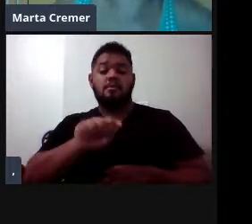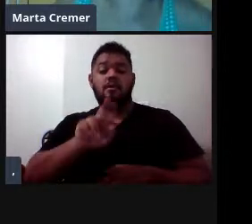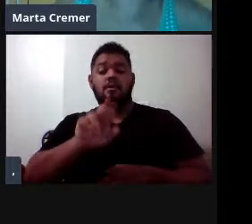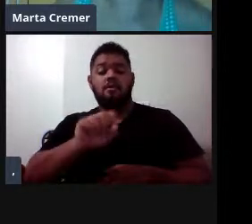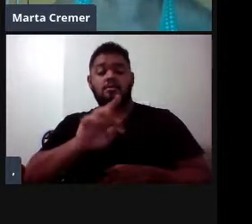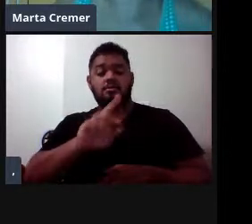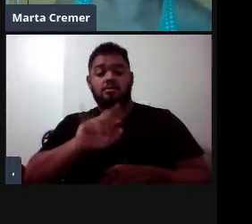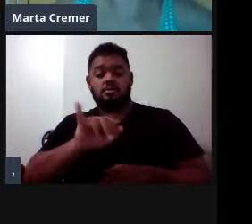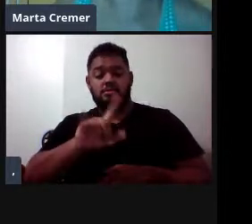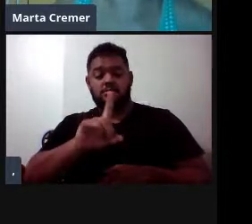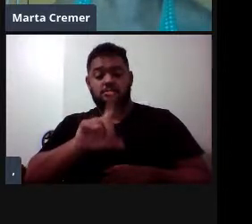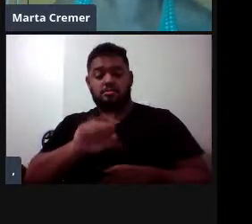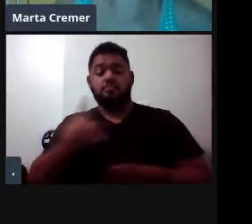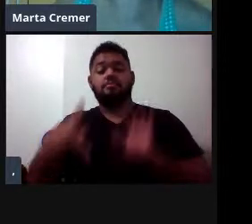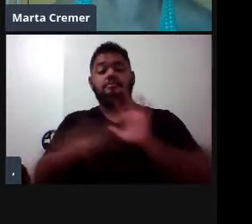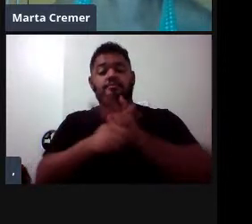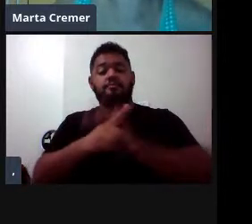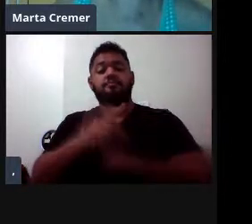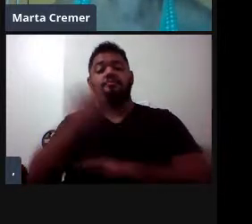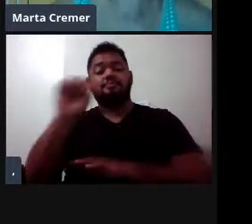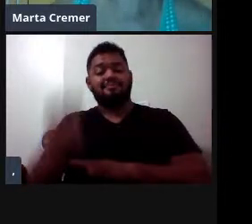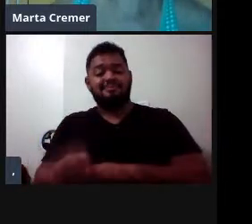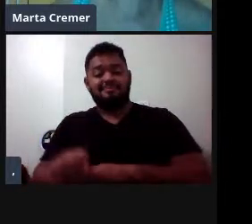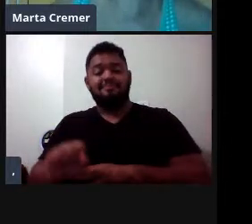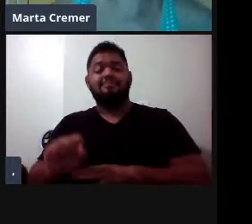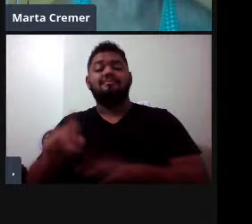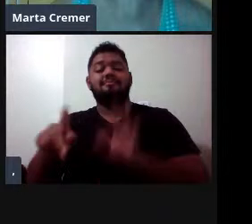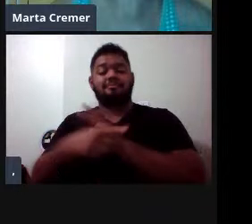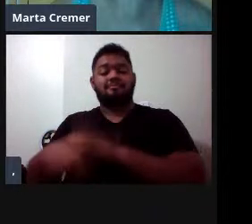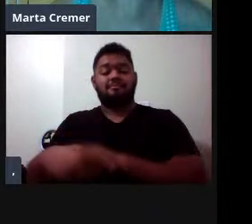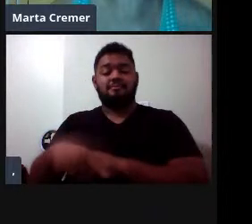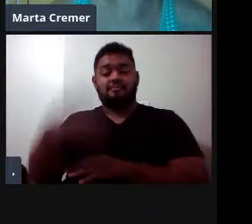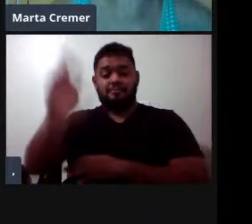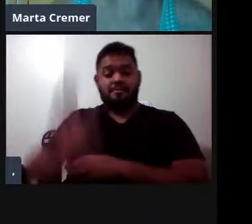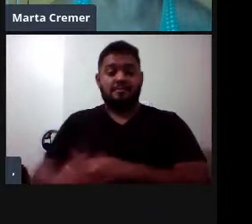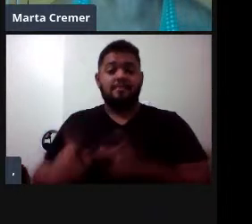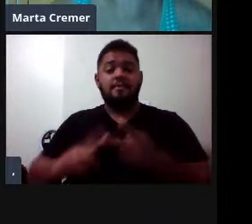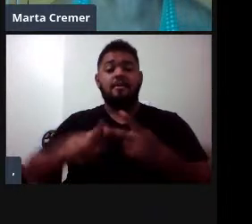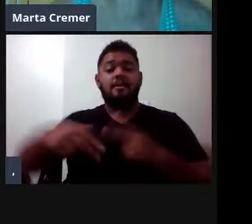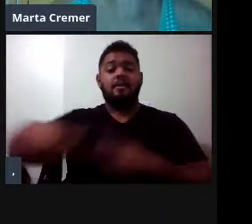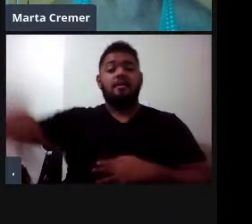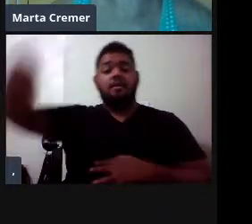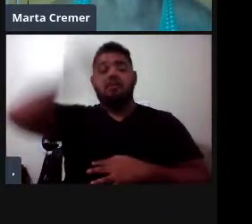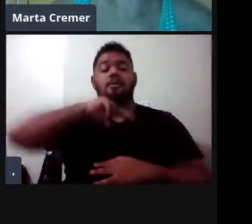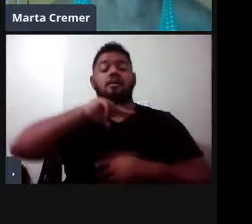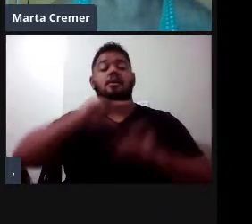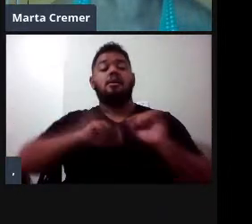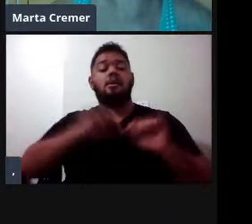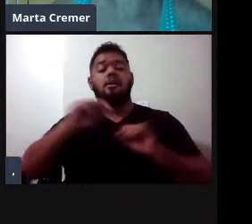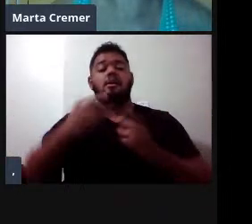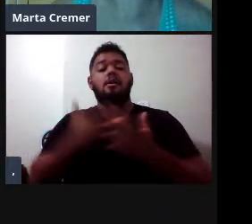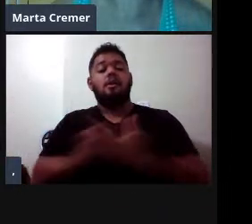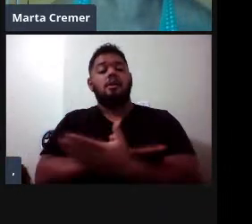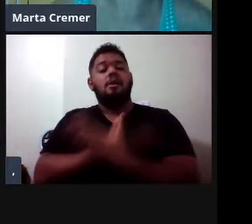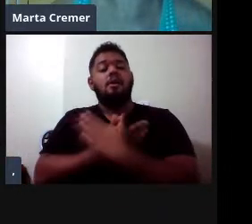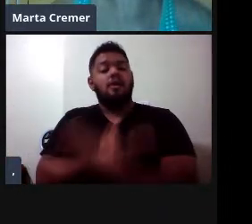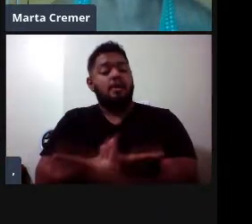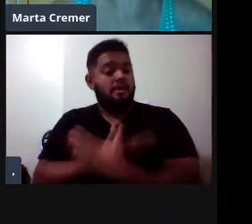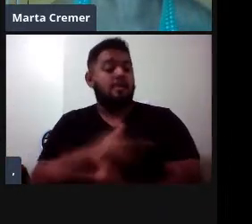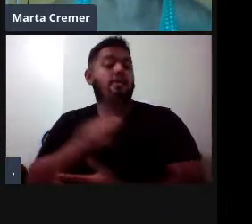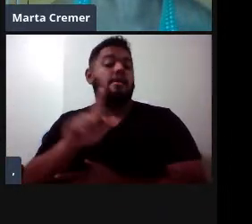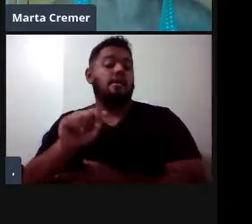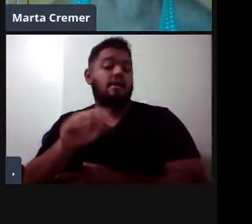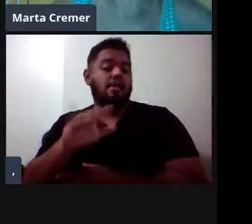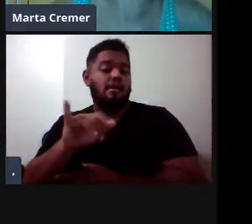Sul, que é a mesma que chega aqui no Brasil, e no Hemisfério Norte, a gente tem a Eubalena glacialis, no Atlântico, e a